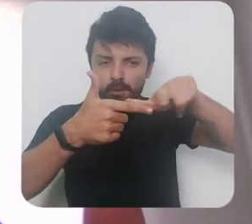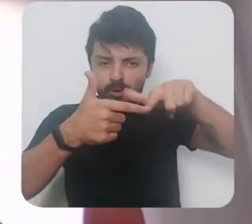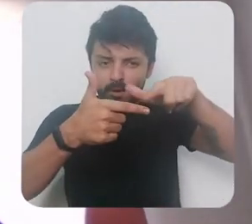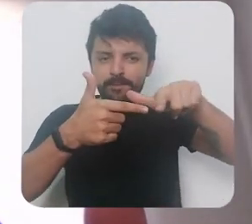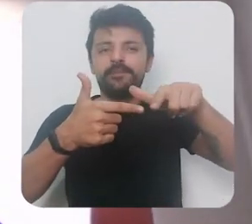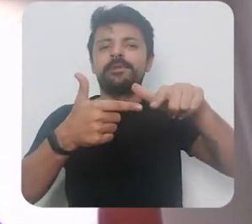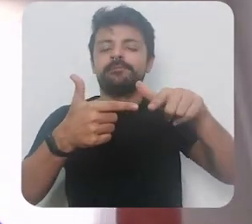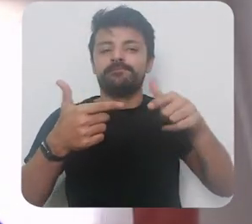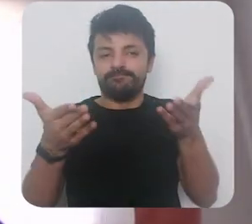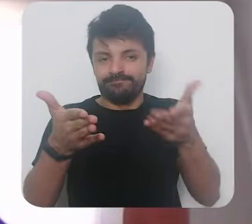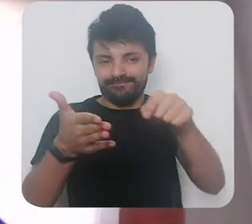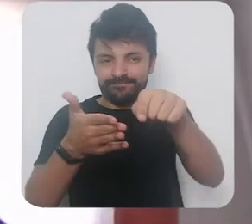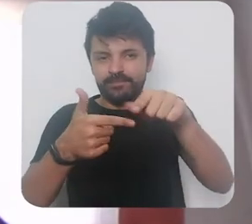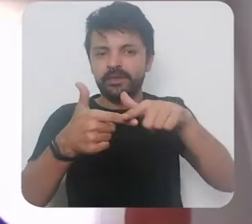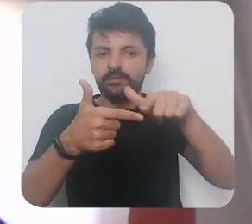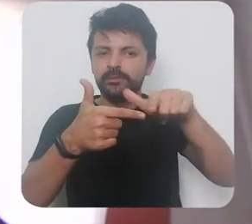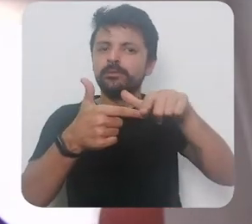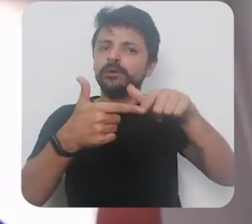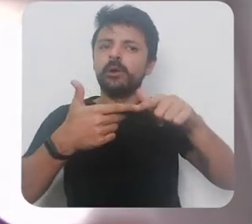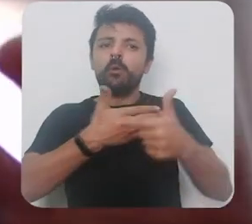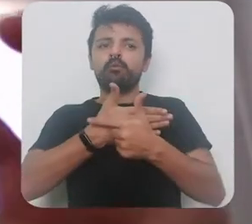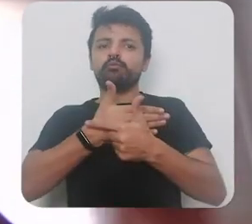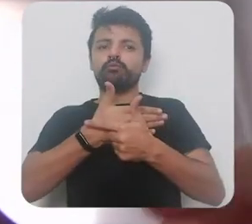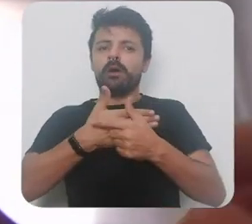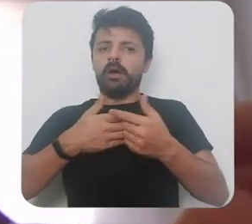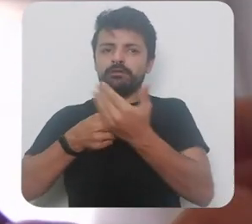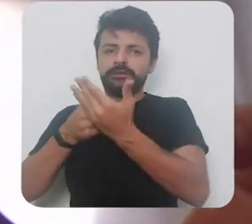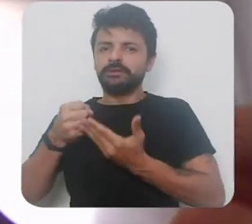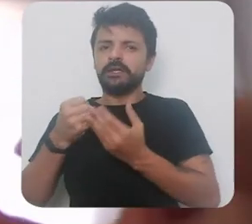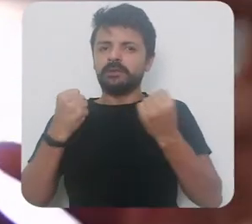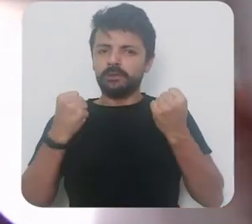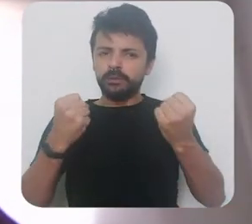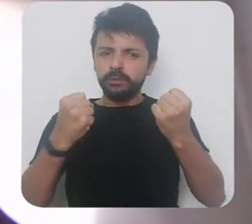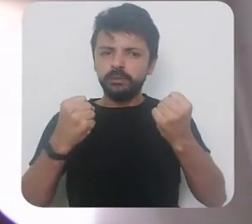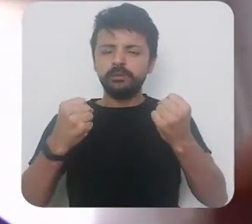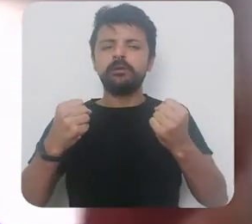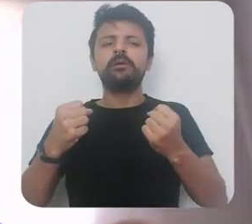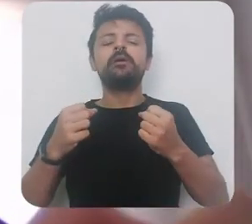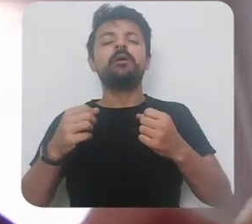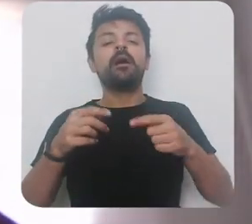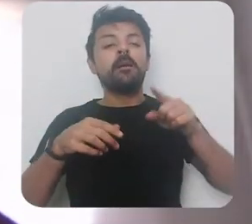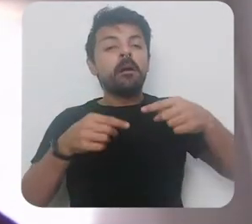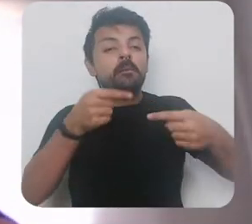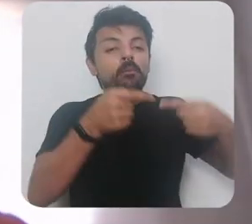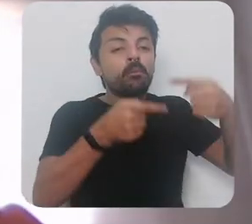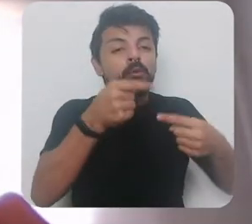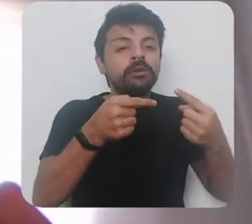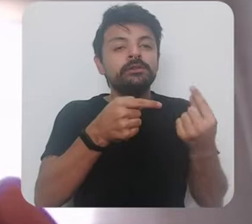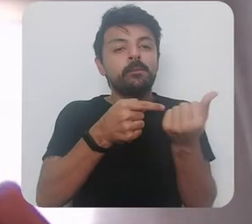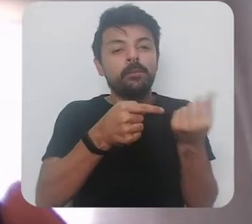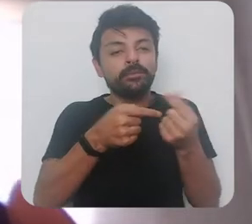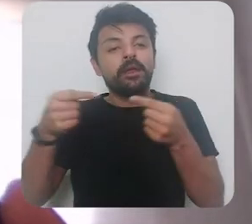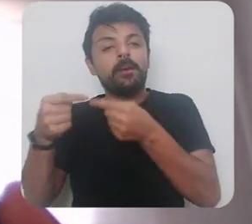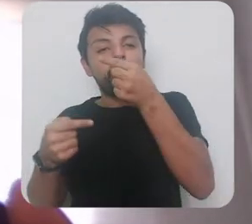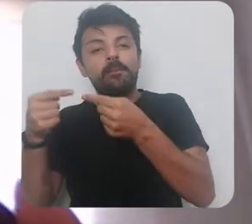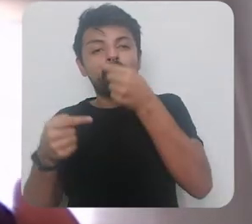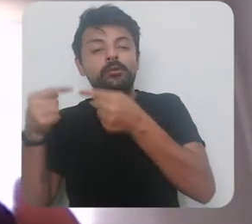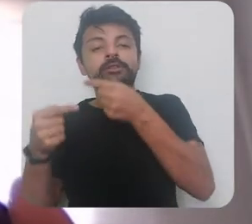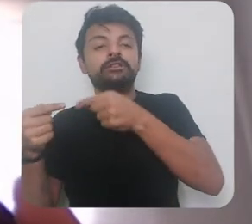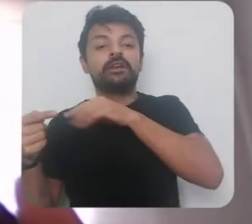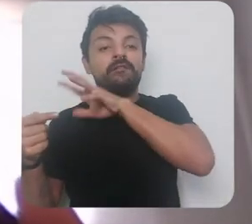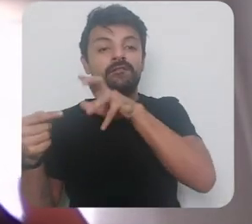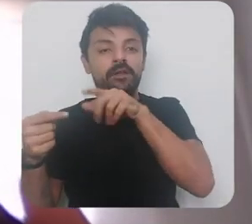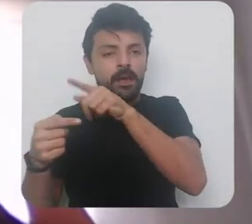problema via o papel mais forte do Estado através de política fiscal e política monetária eu tenho